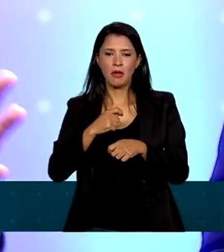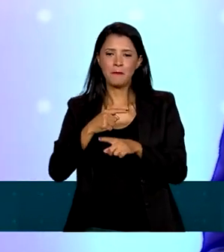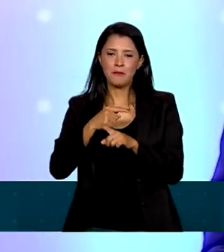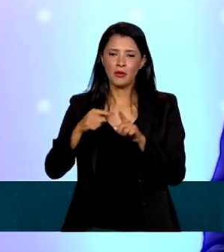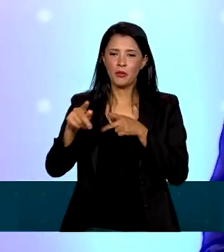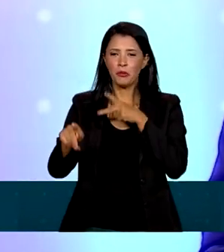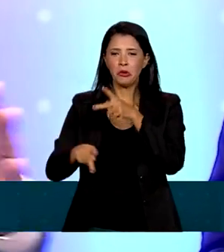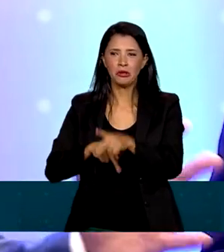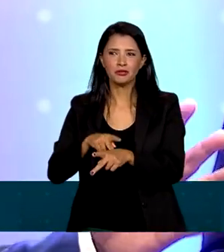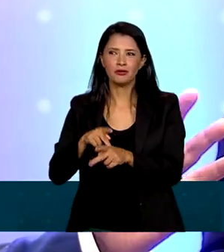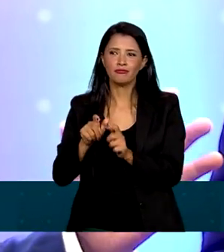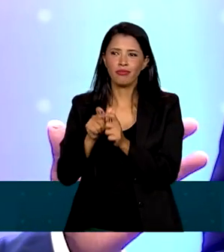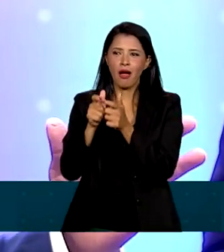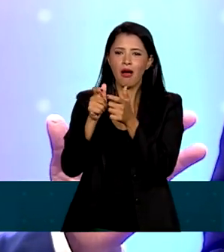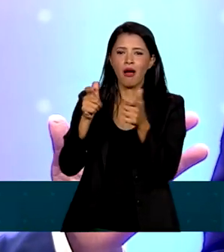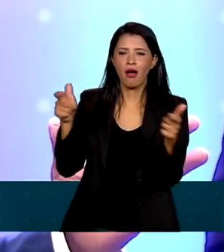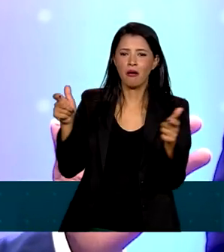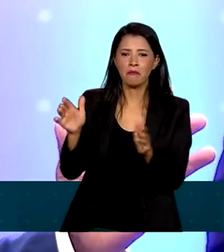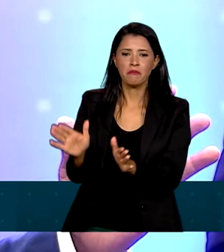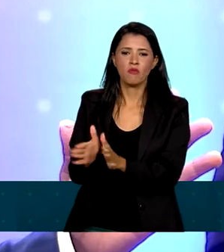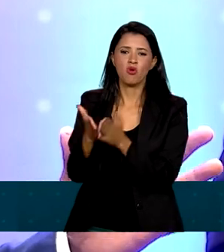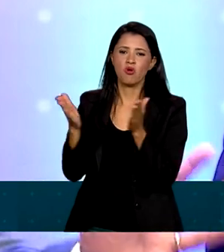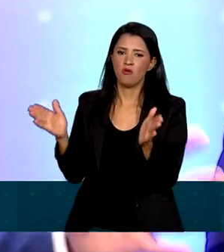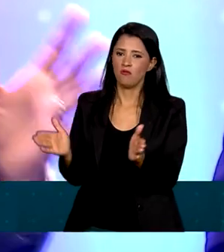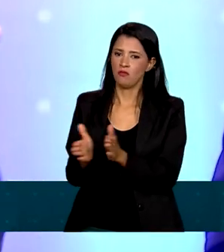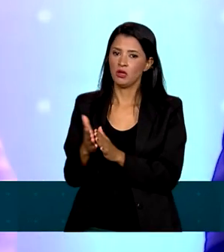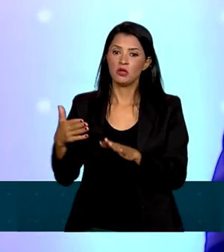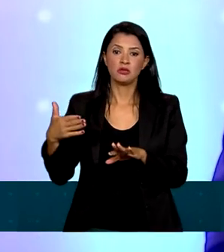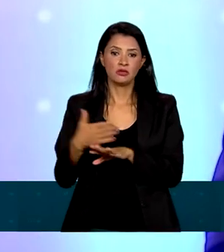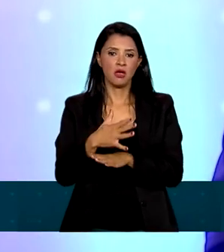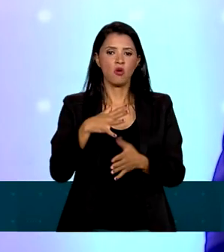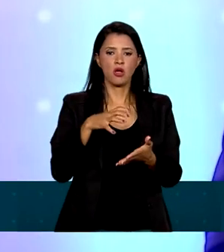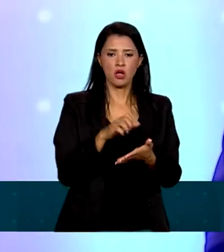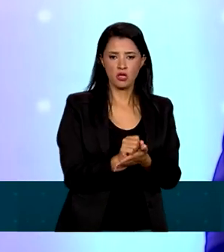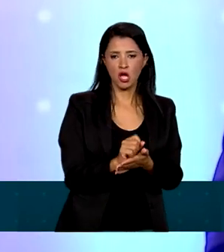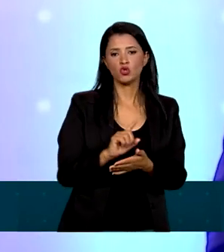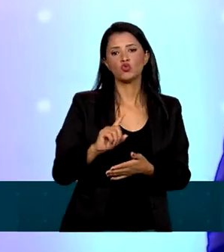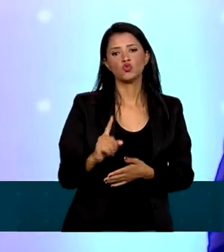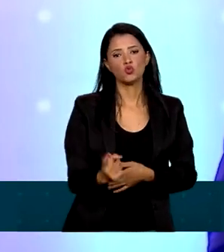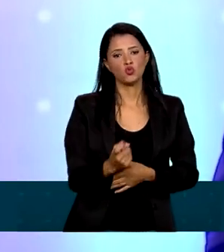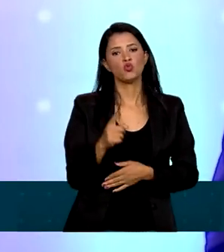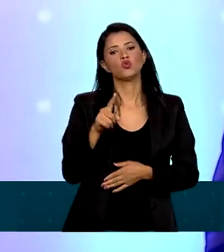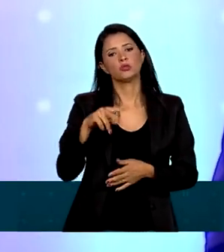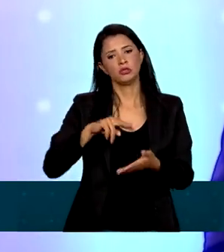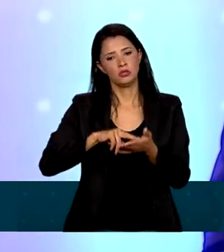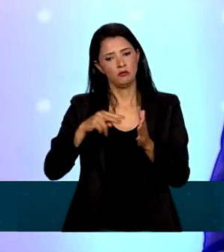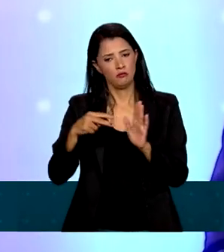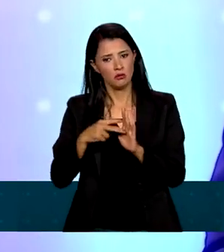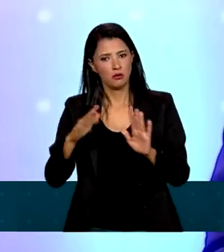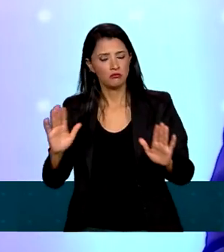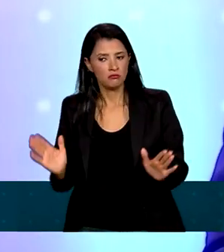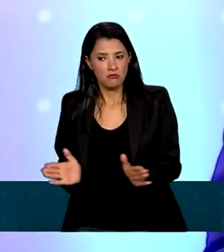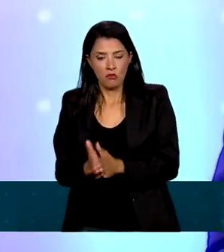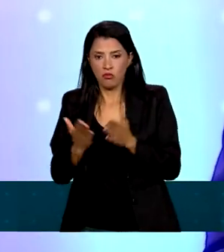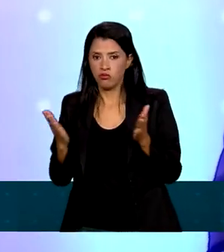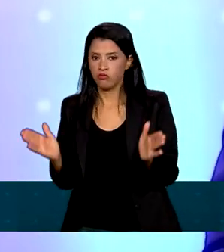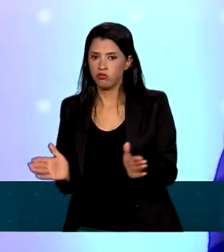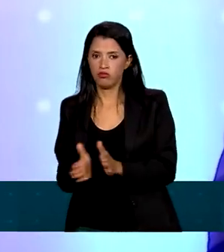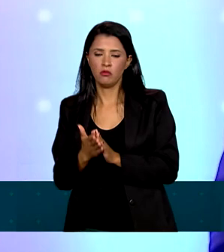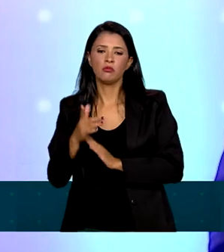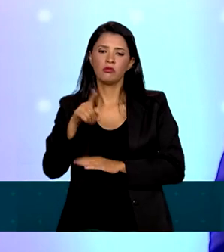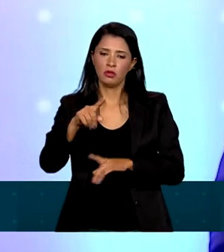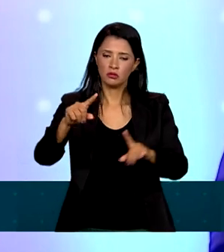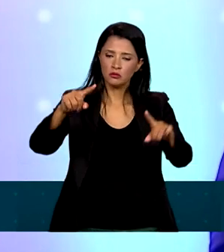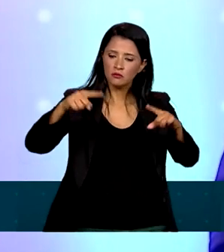pobreza. Estar no cadastro único significa estar na pobreza. É algo que é muito desafiador